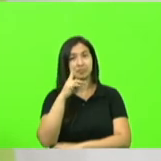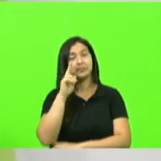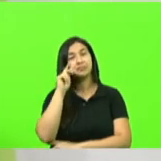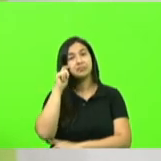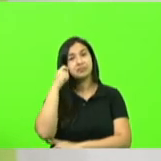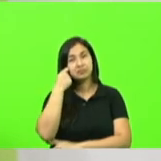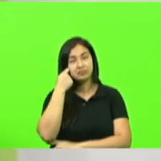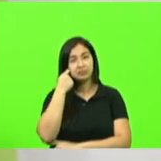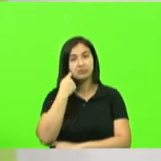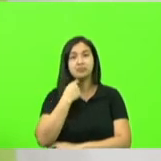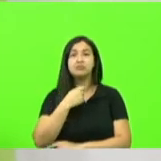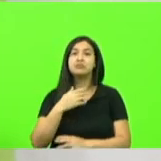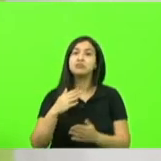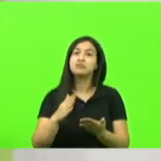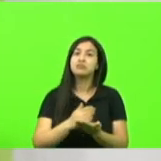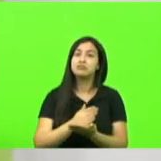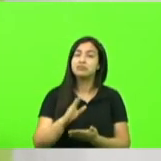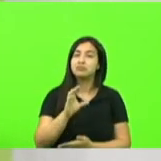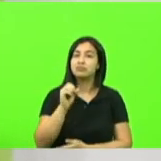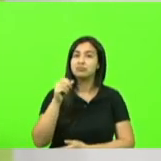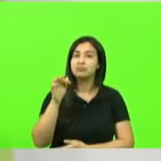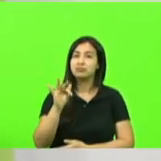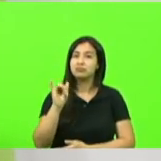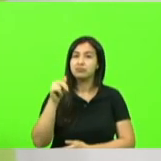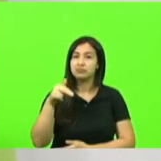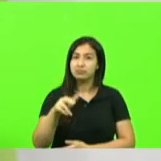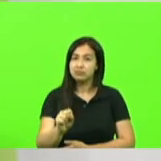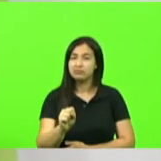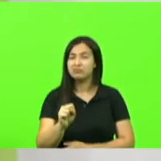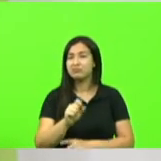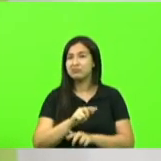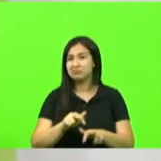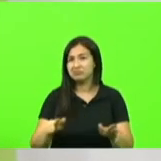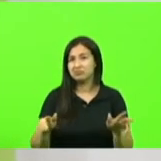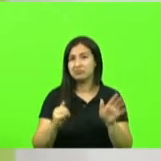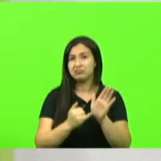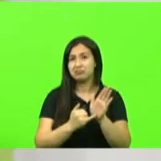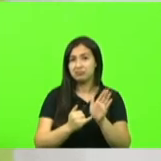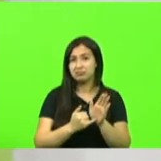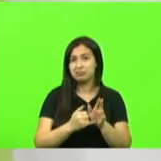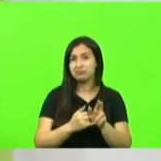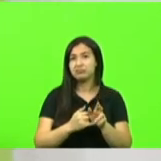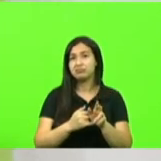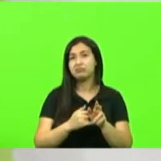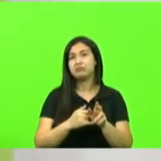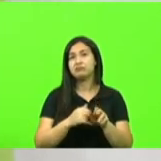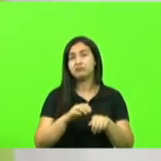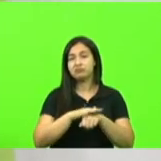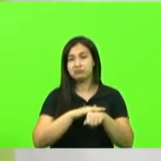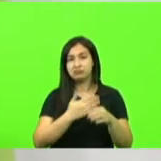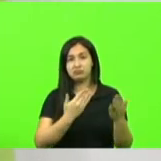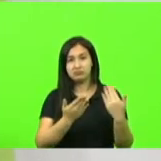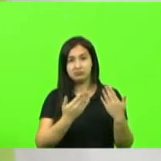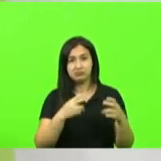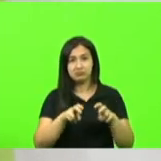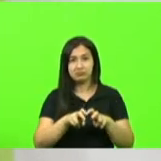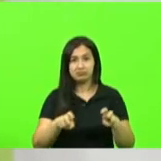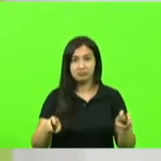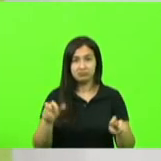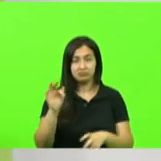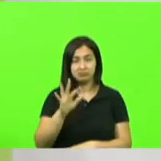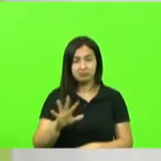questões de PIS e COFINS que nós precisamos resolver com a bancada federal quem sabe até com o Ministério da Economia